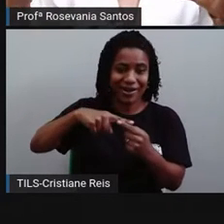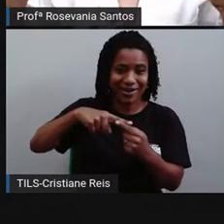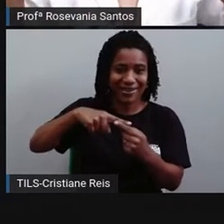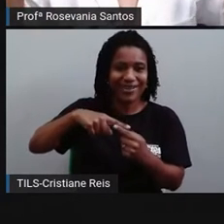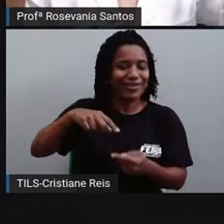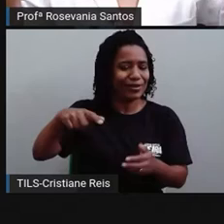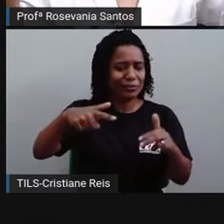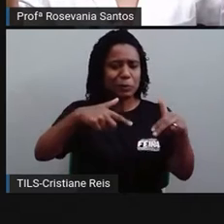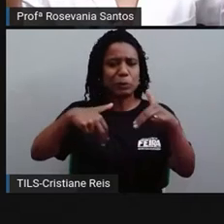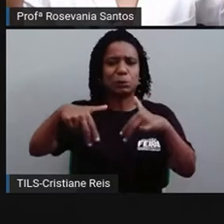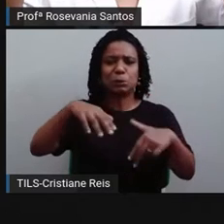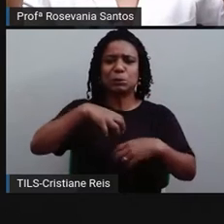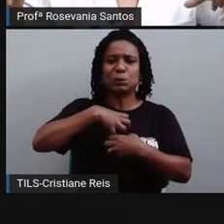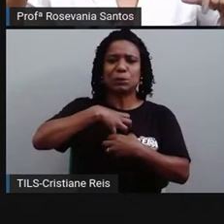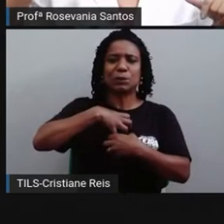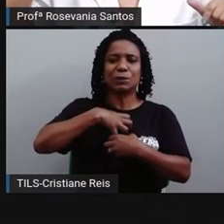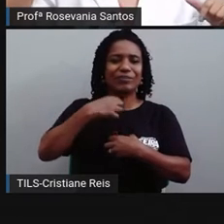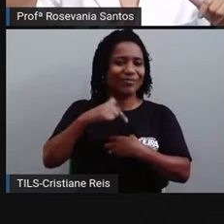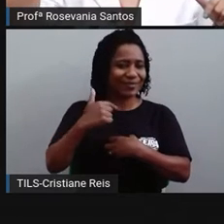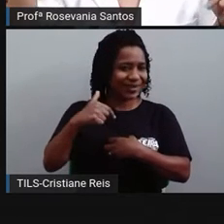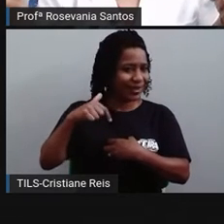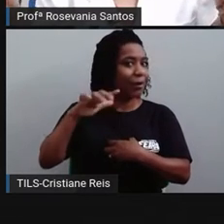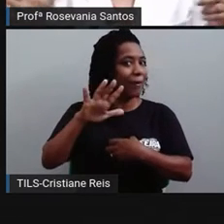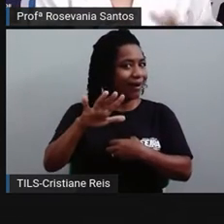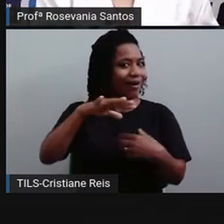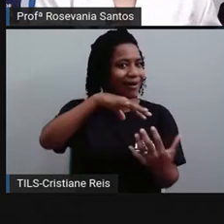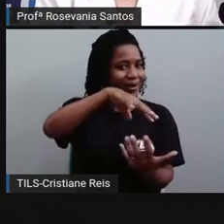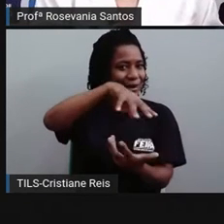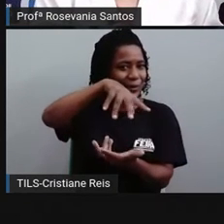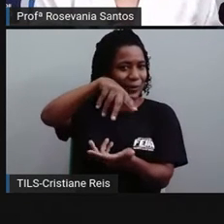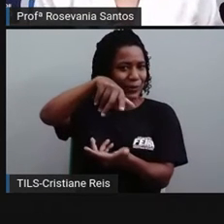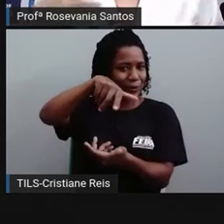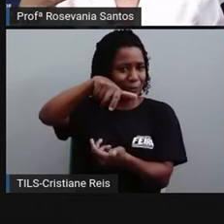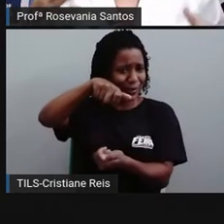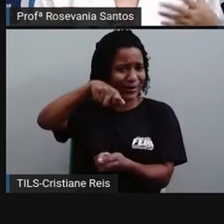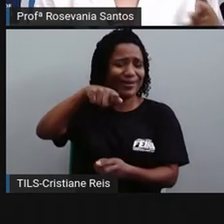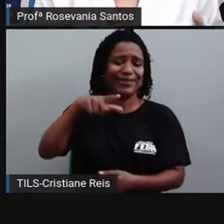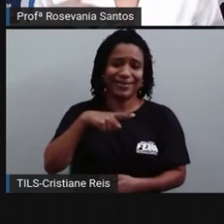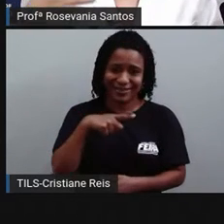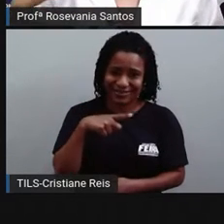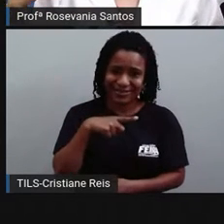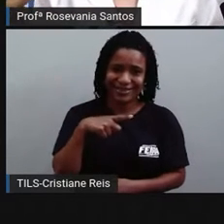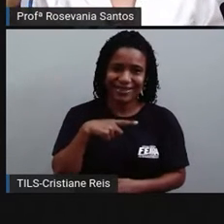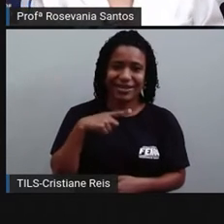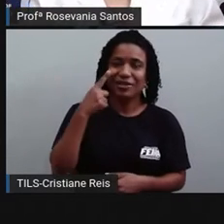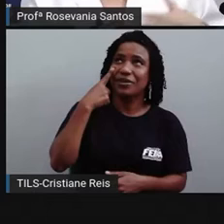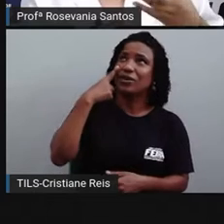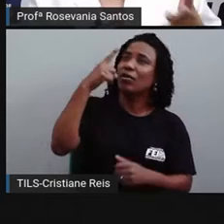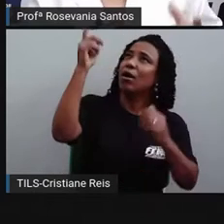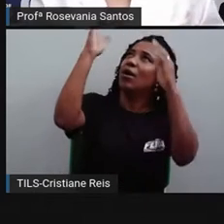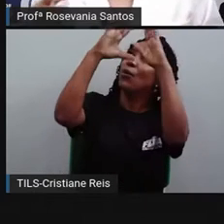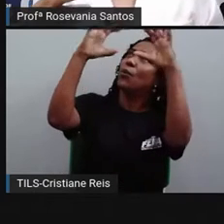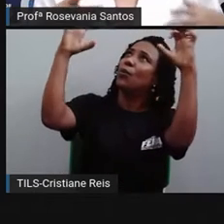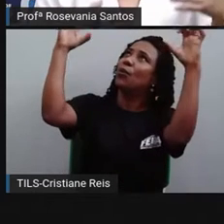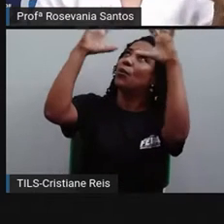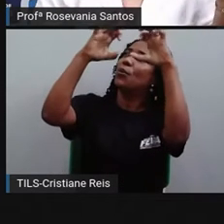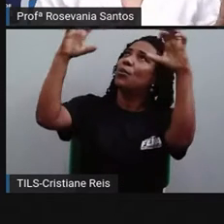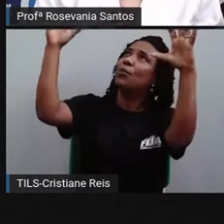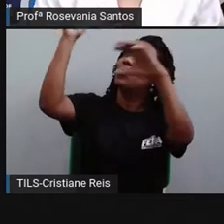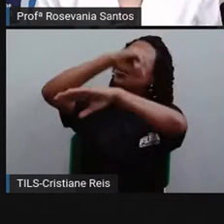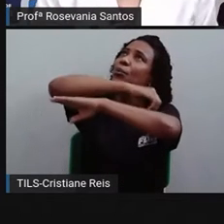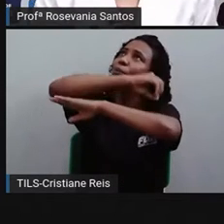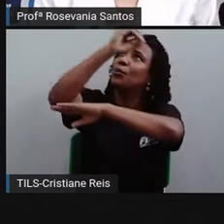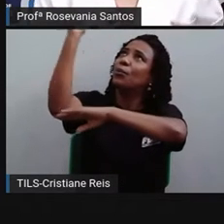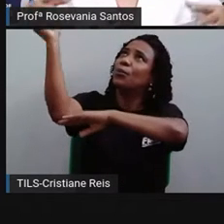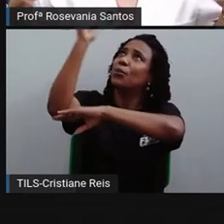a gente percebe que ela está em movimento somente olhando, né? Para o céu, que a gente vê as nuvens, a gente vê as constelações, a